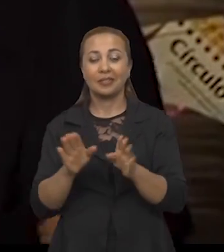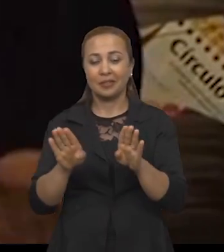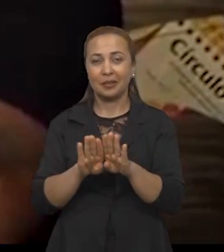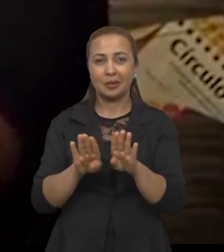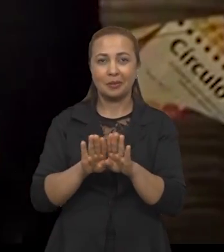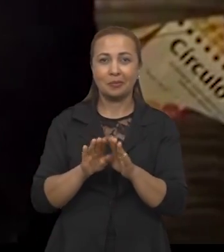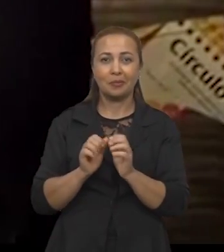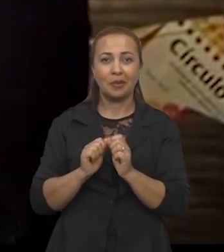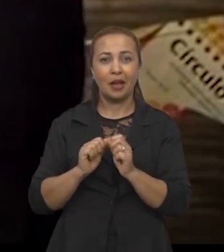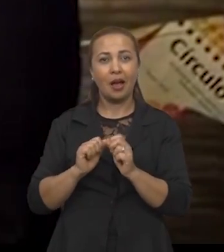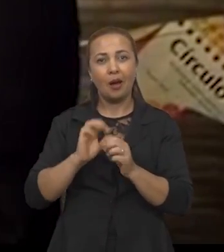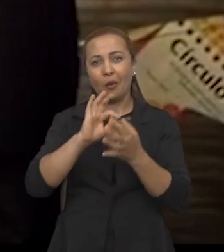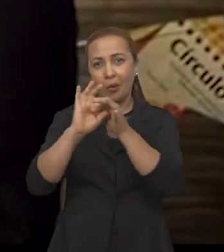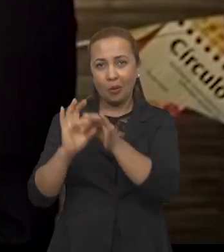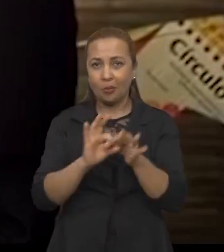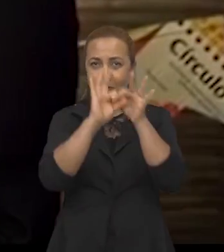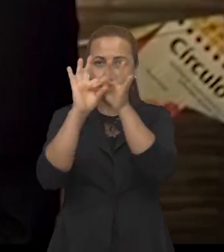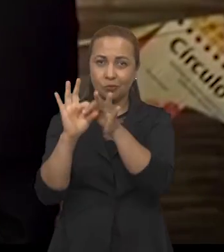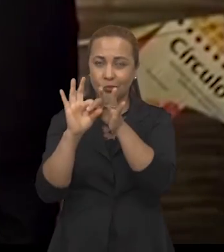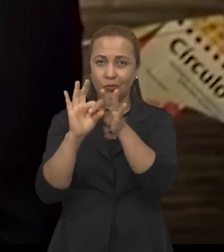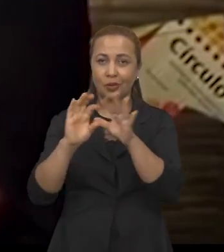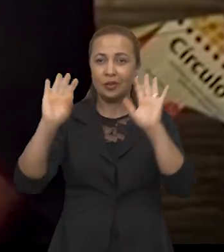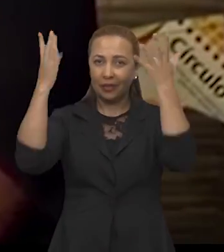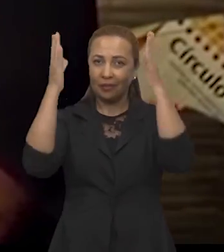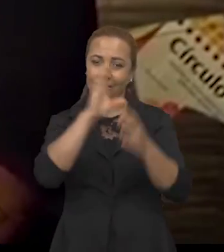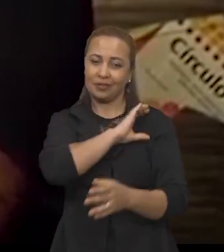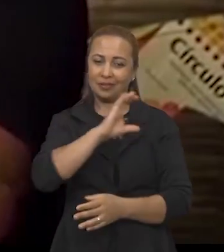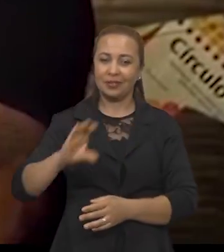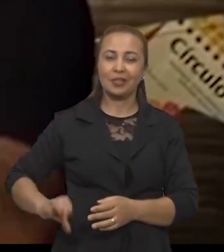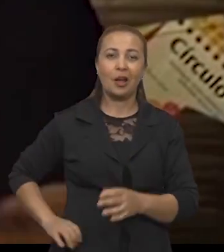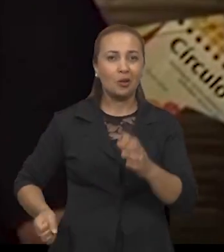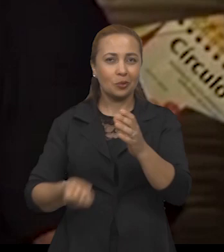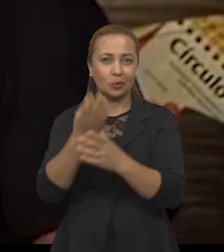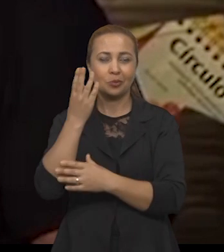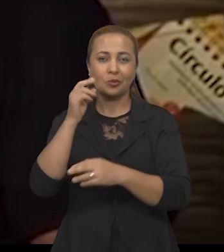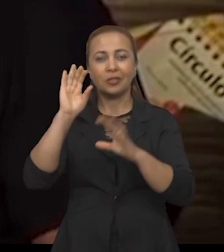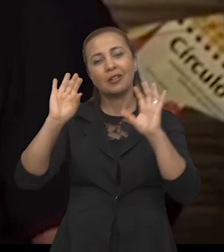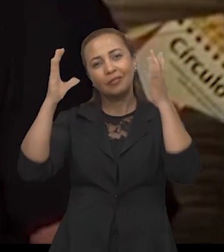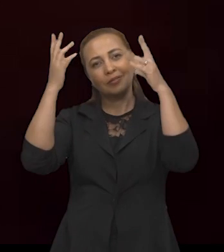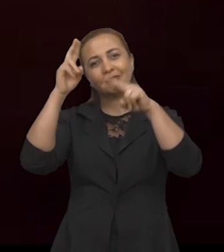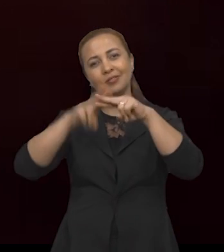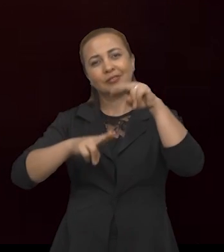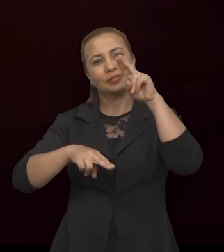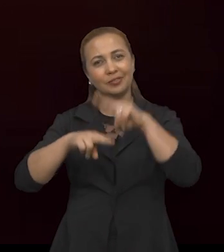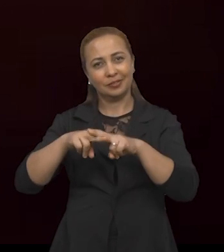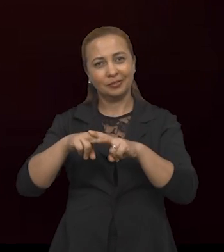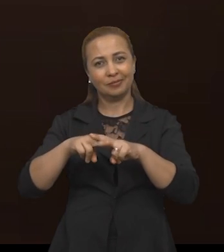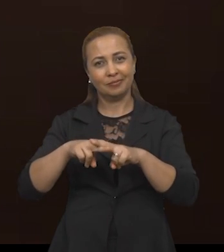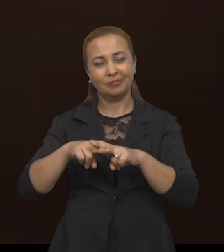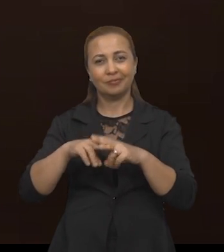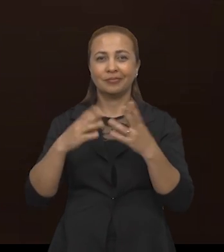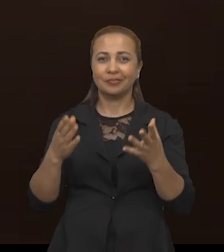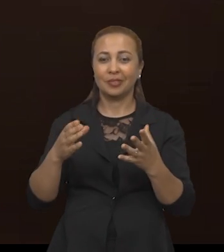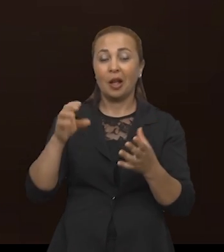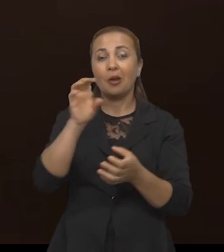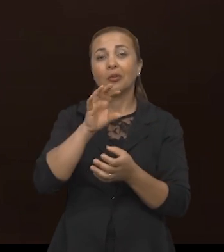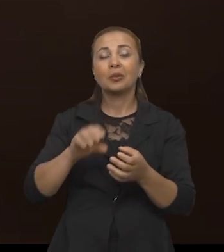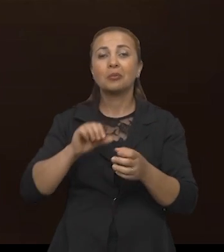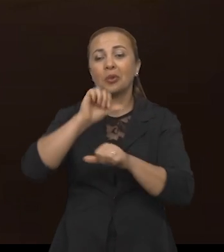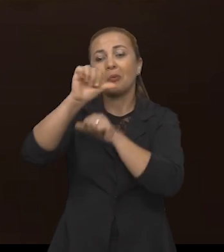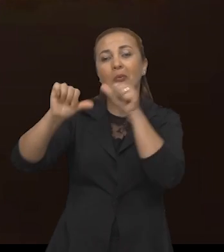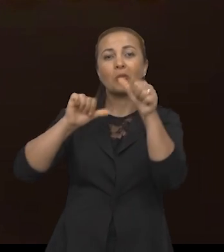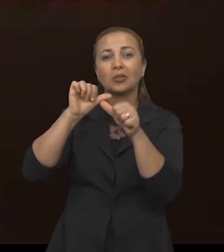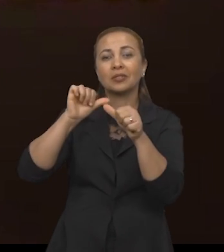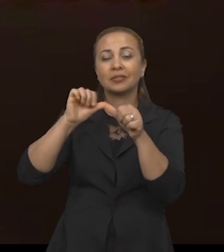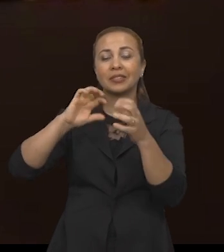inverno, e com a junção da cristandade, surge aí a festa junina. Essa época é a época do sustiço,